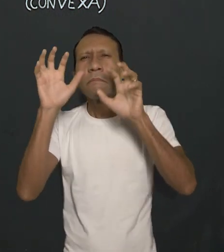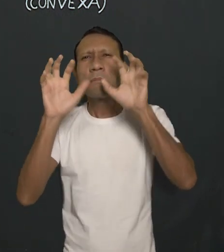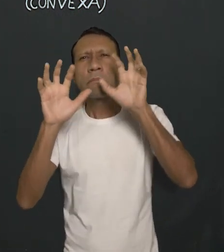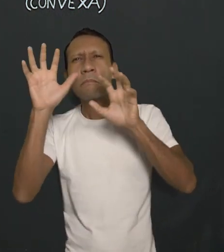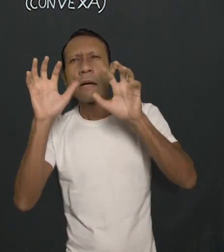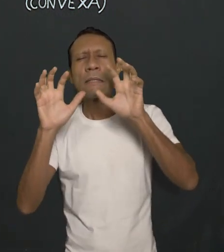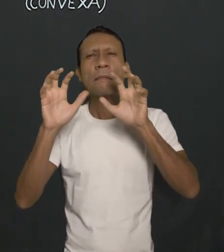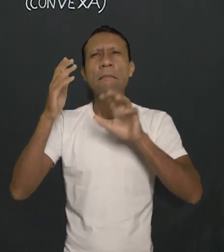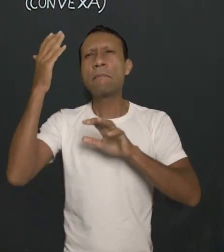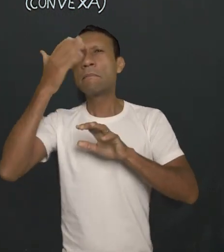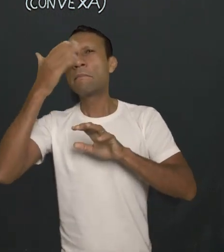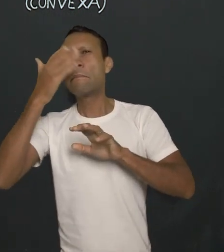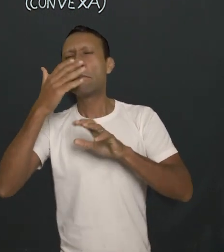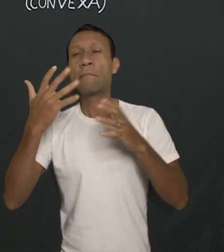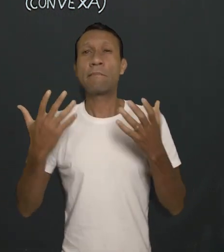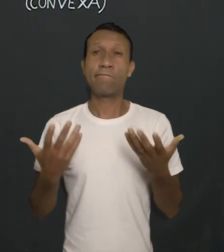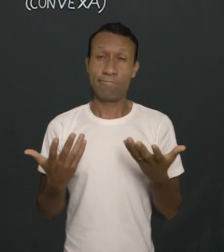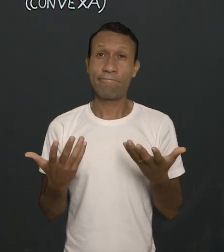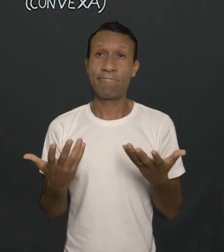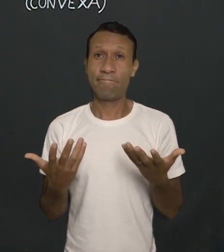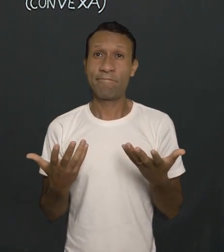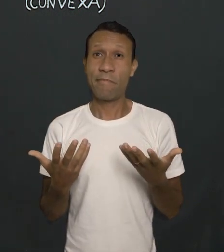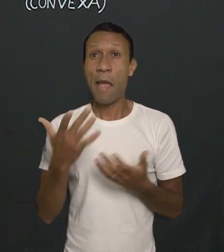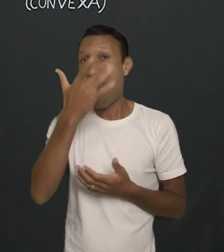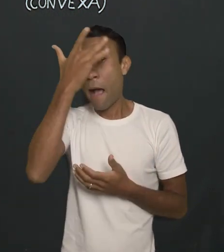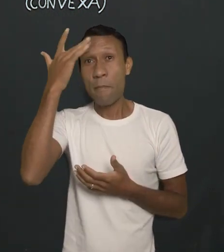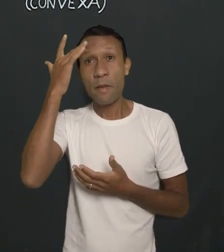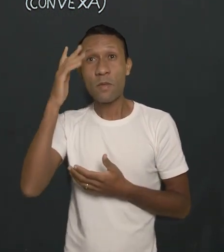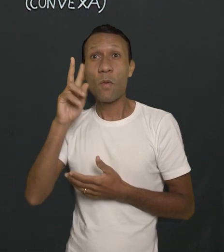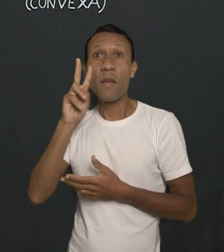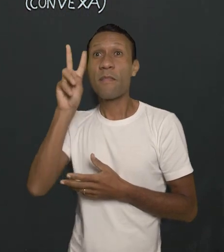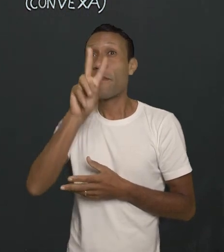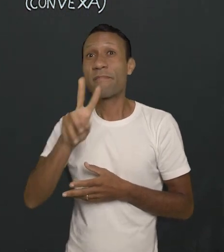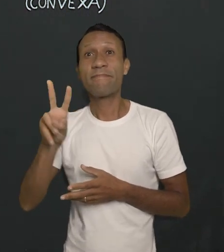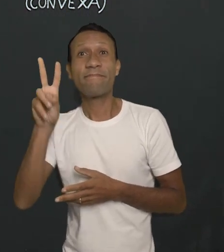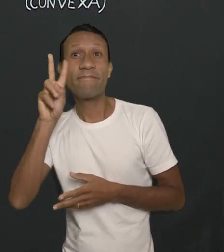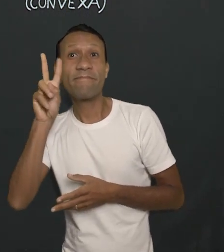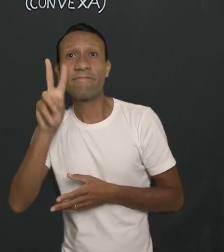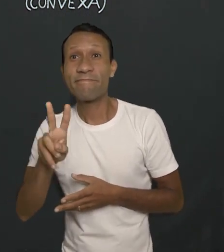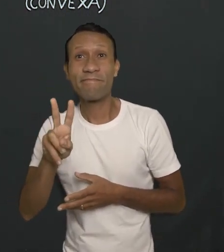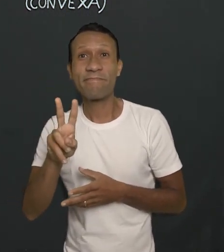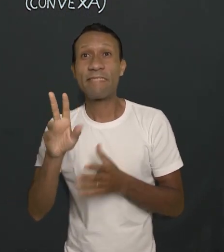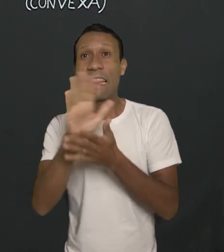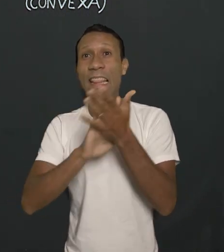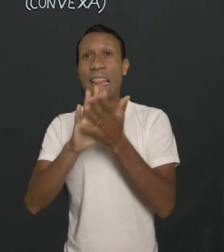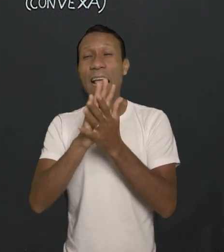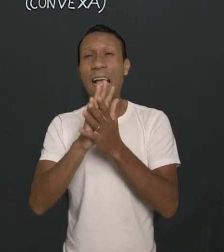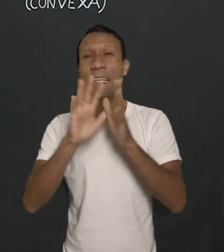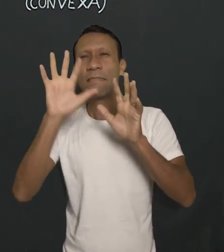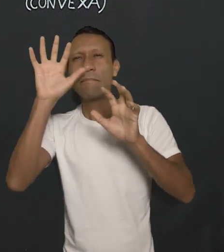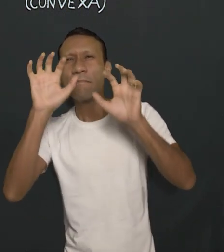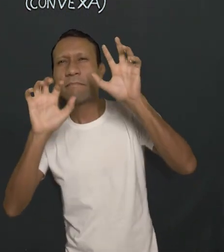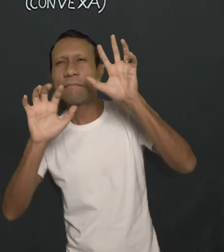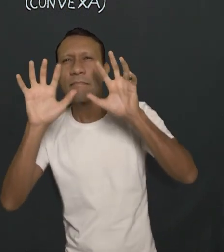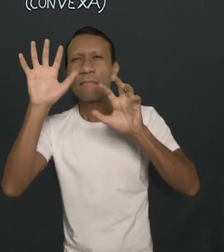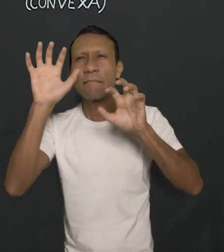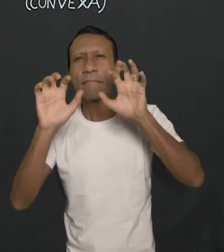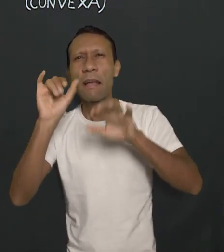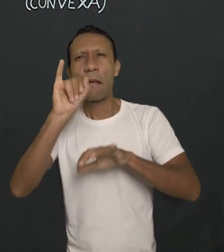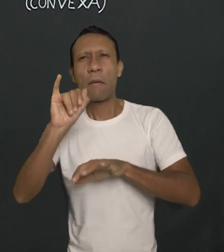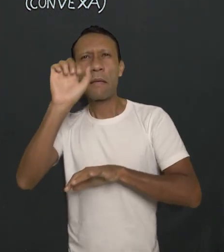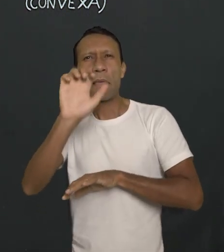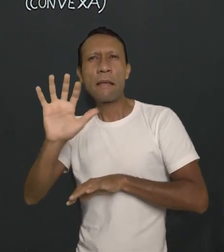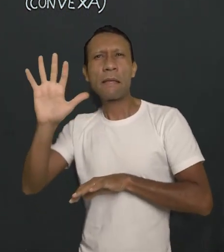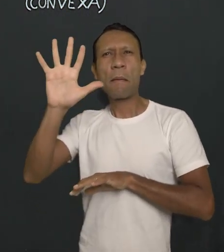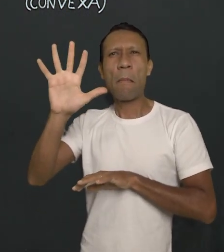nervo e chega no nosso cérebro. Olha o que acontece com o míope. A imagem não é formada lá atrás, ela é formada antes. Então ele tem uma imagem?